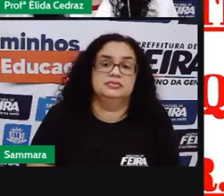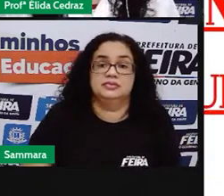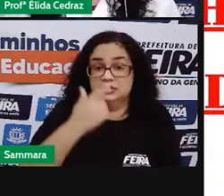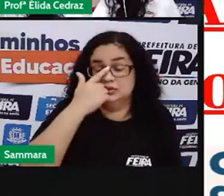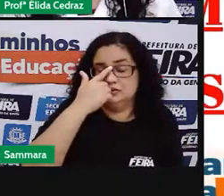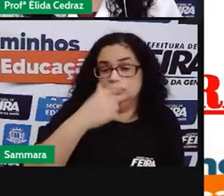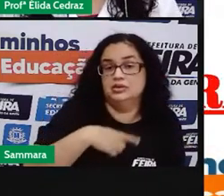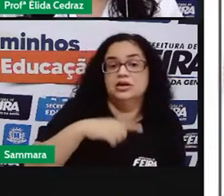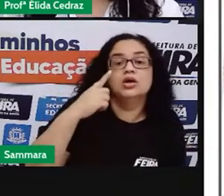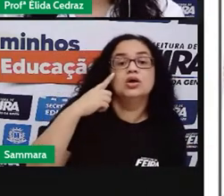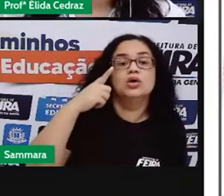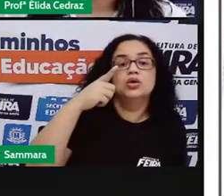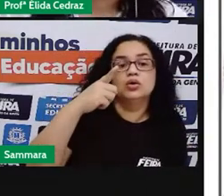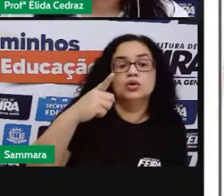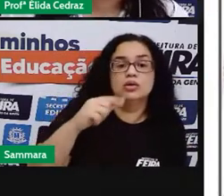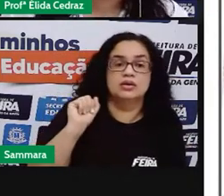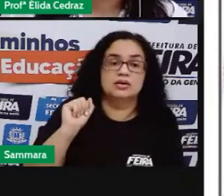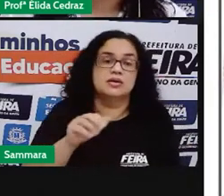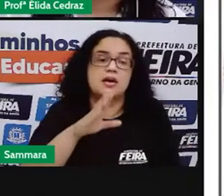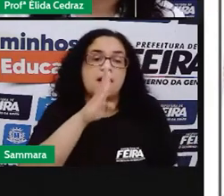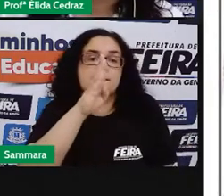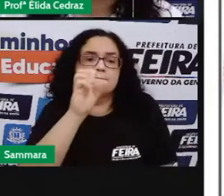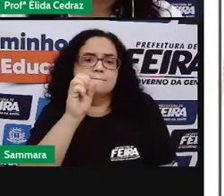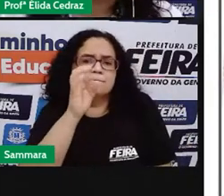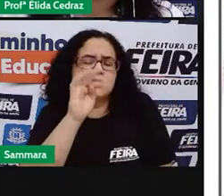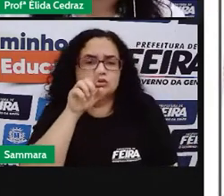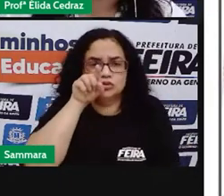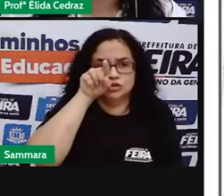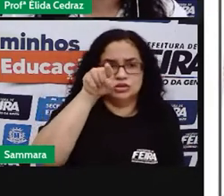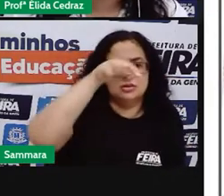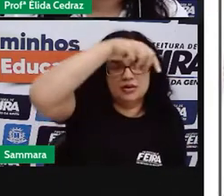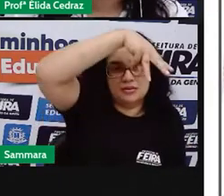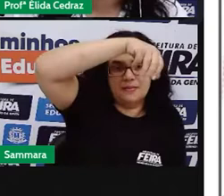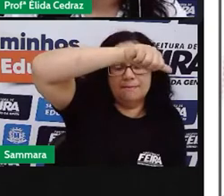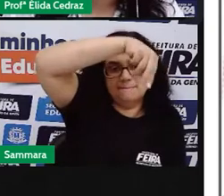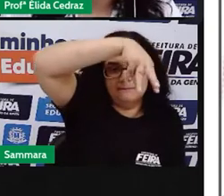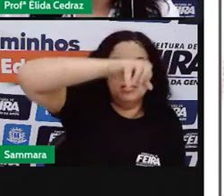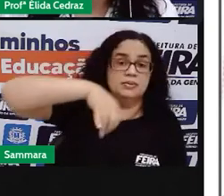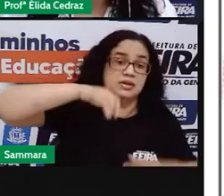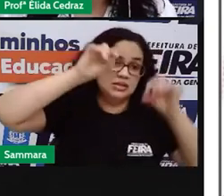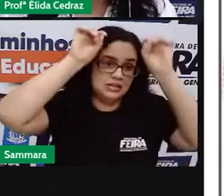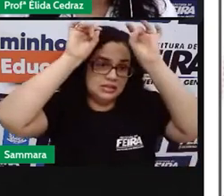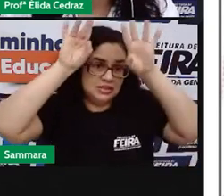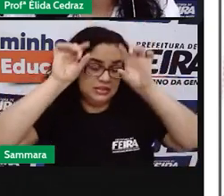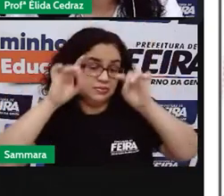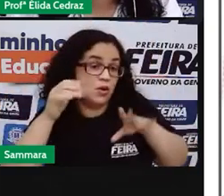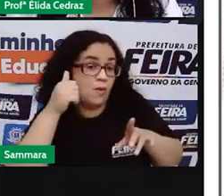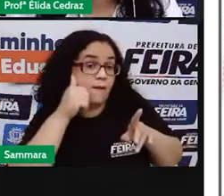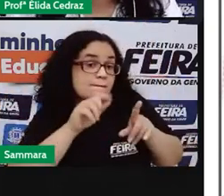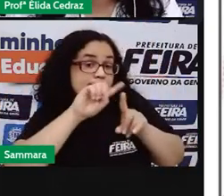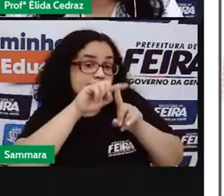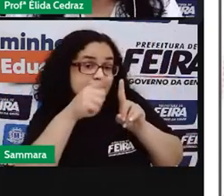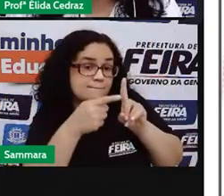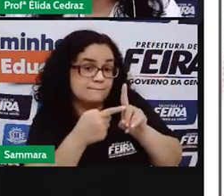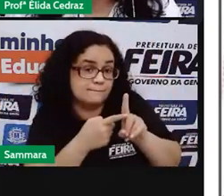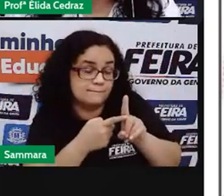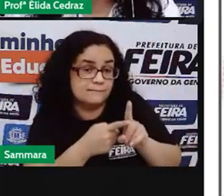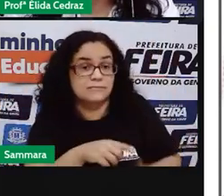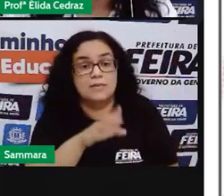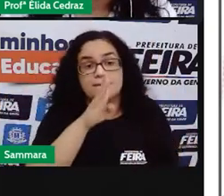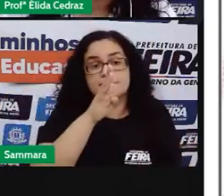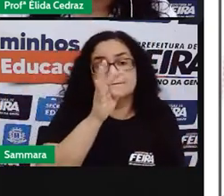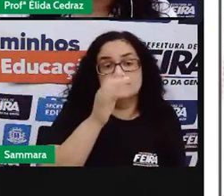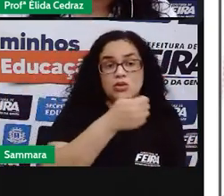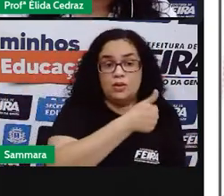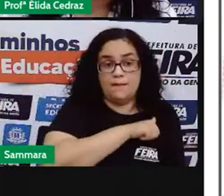Aqui, botimame, a linha especial para os gestantes, o boticário.